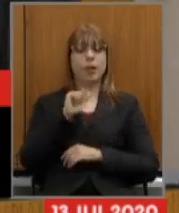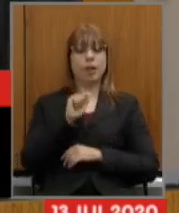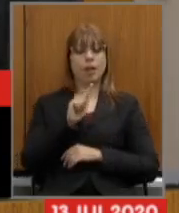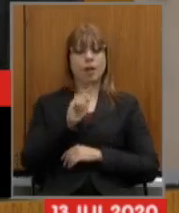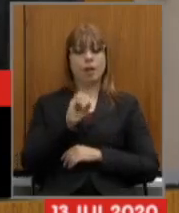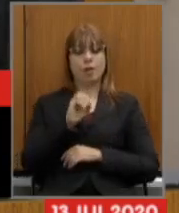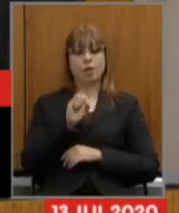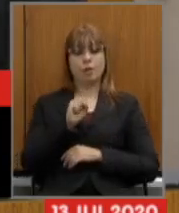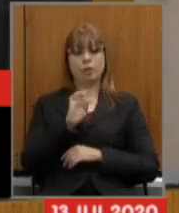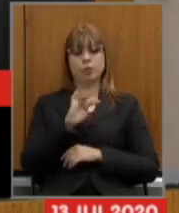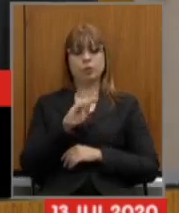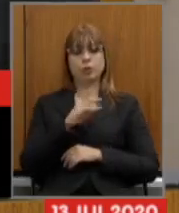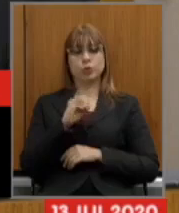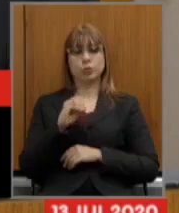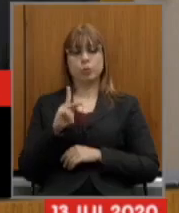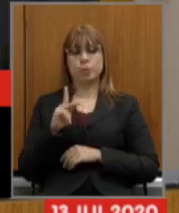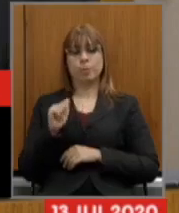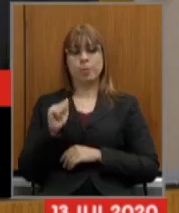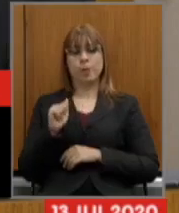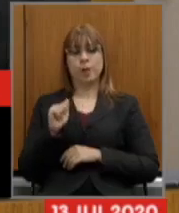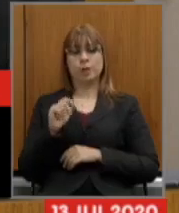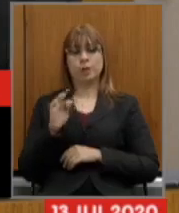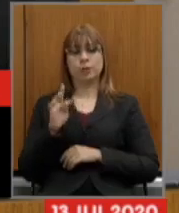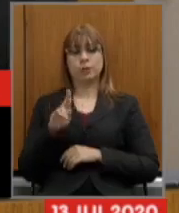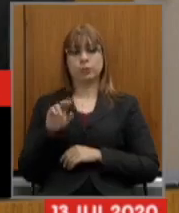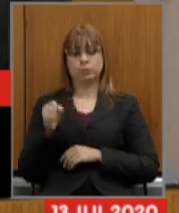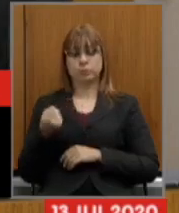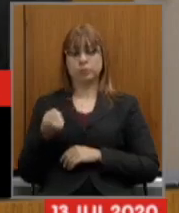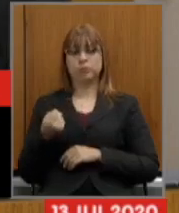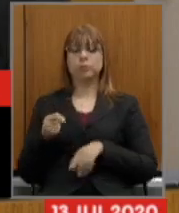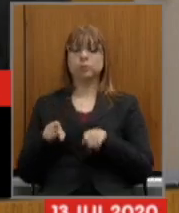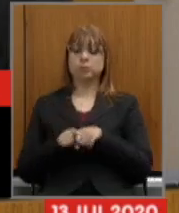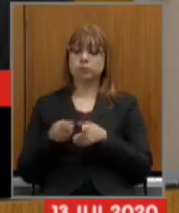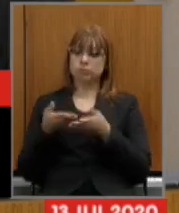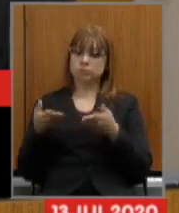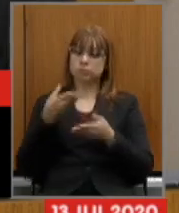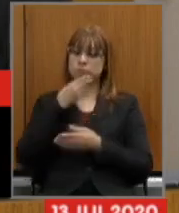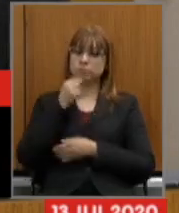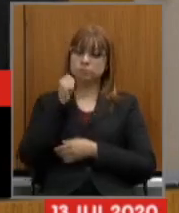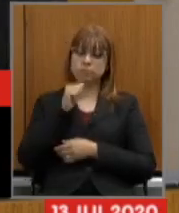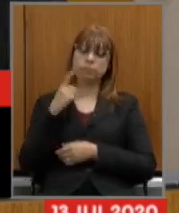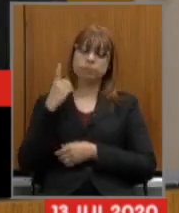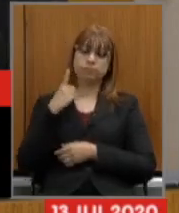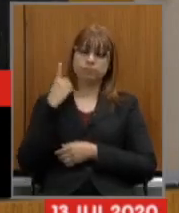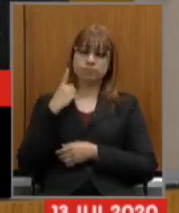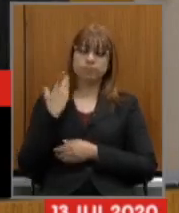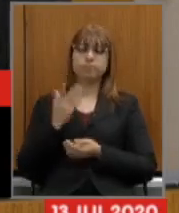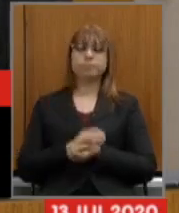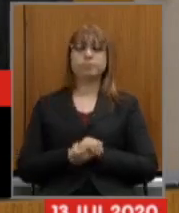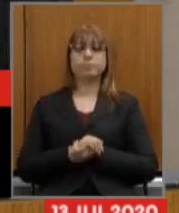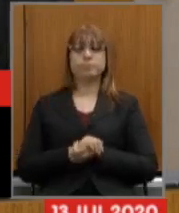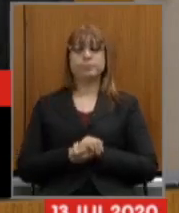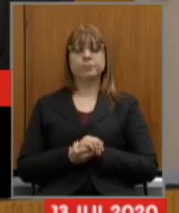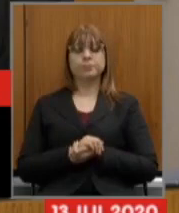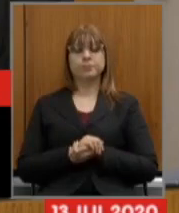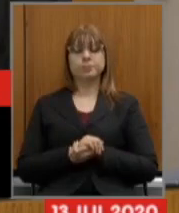por essa iniciativa os senhores deputados deputado Cristiano da Silveira e finalmente